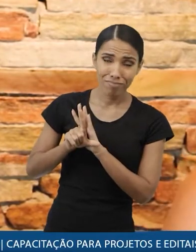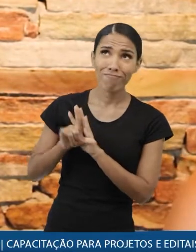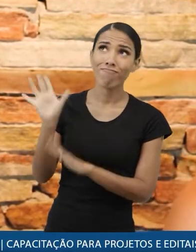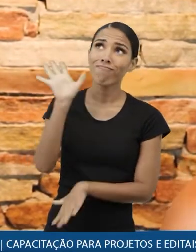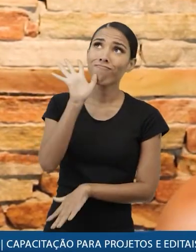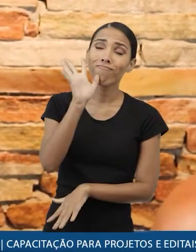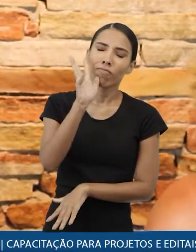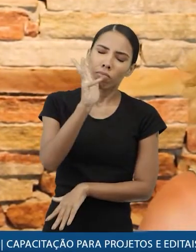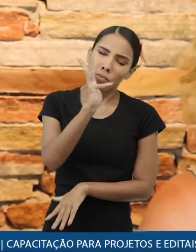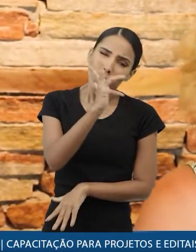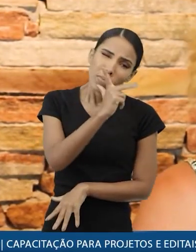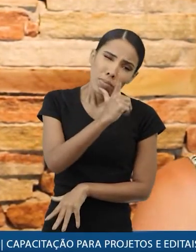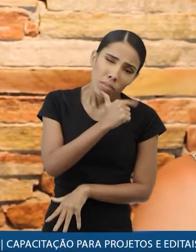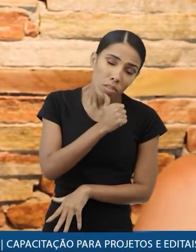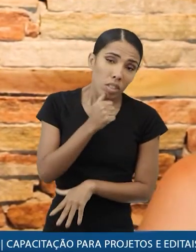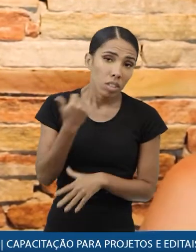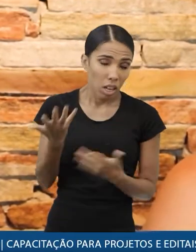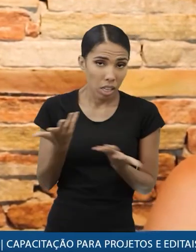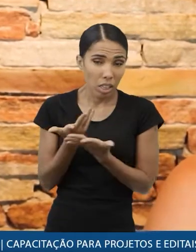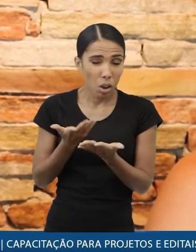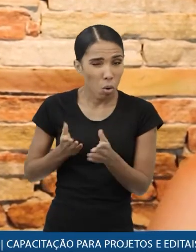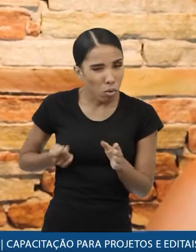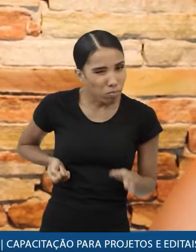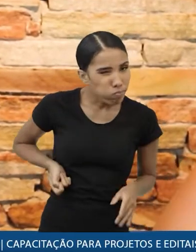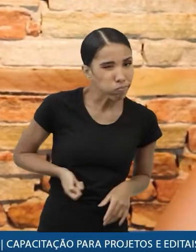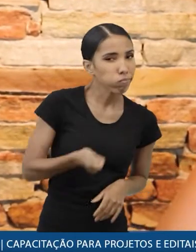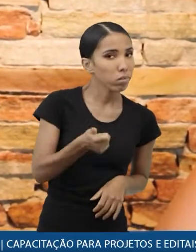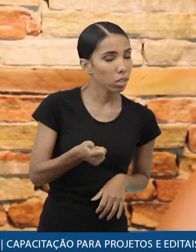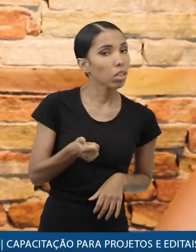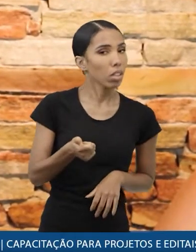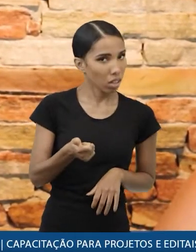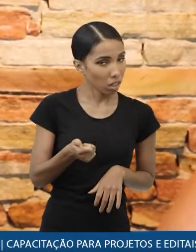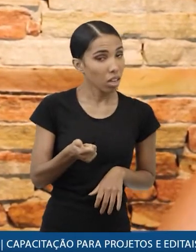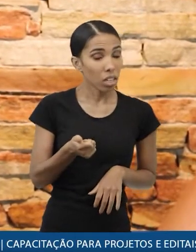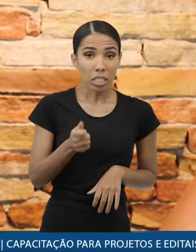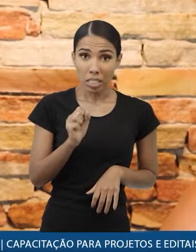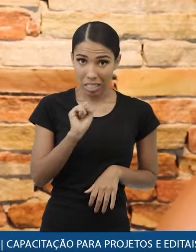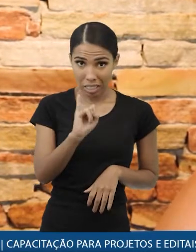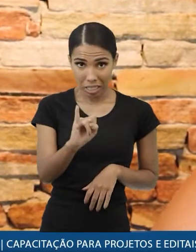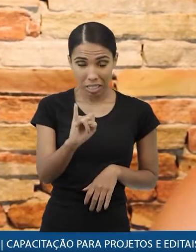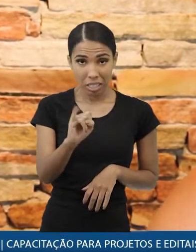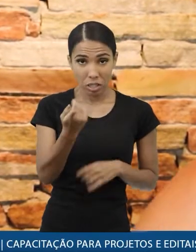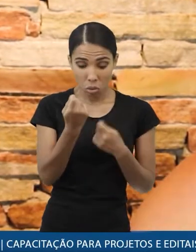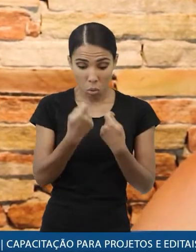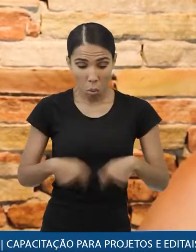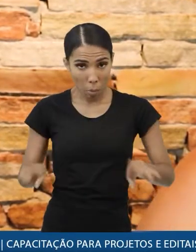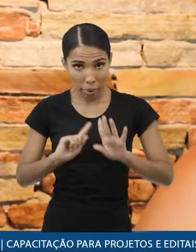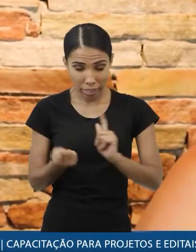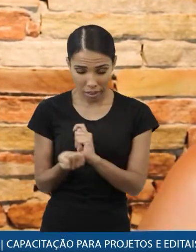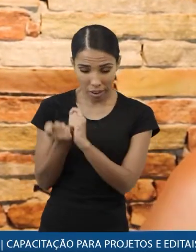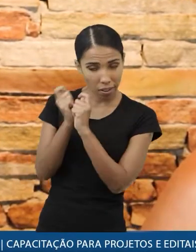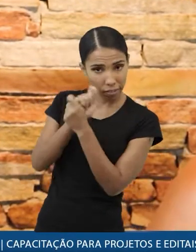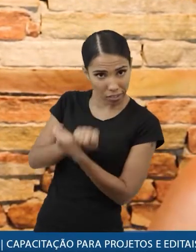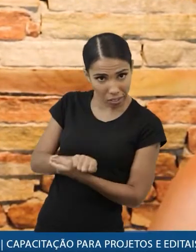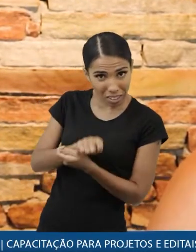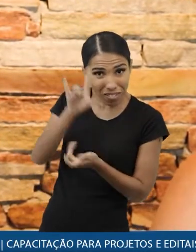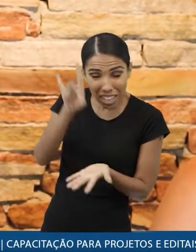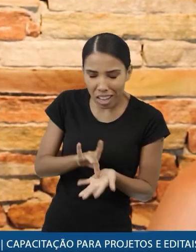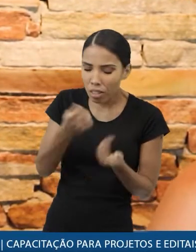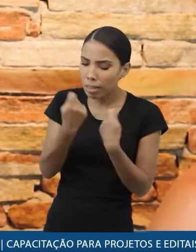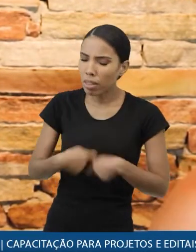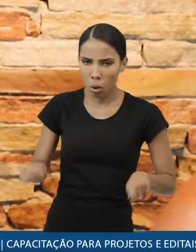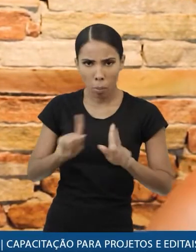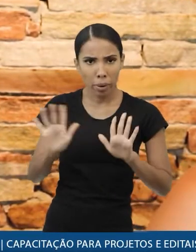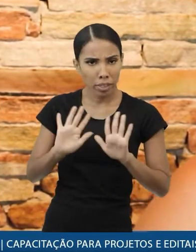vezes é muito moroso então, aí é uma dica que a gente dá também que se você não precisar da readequação orçamentária de